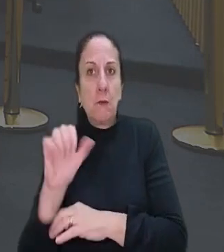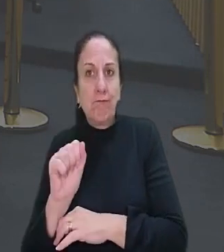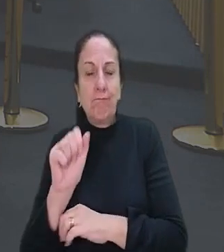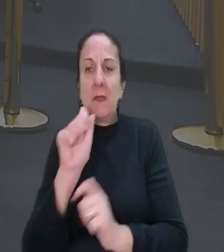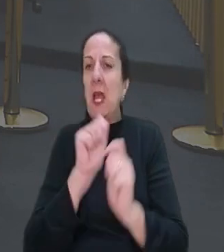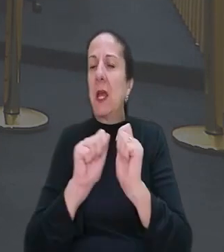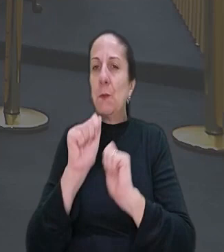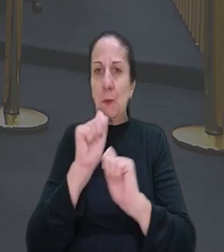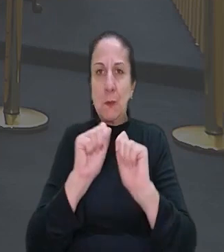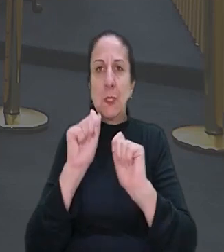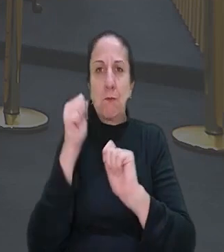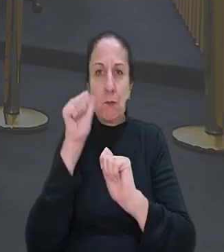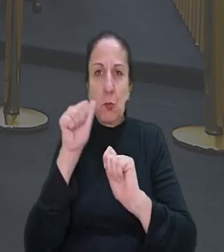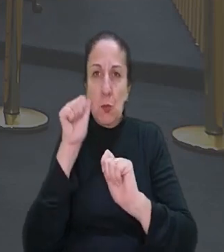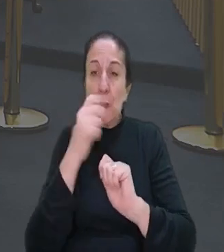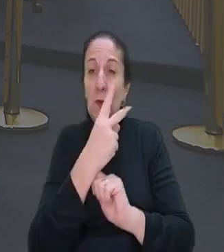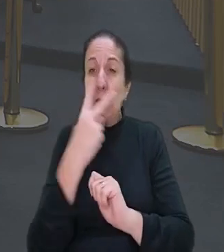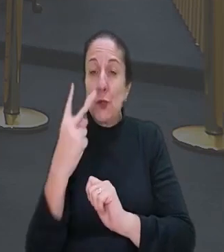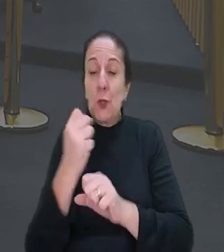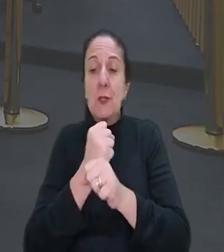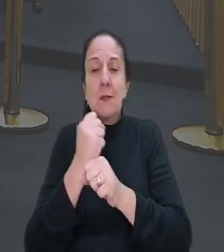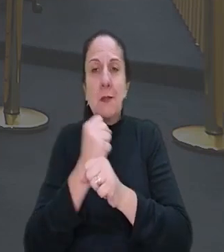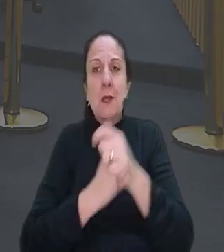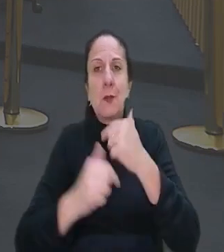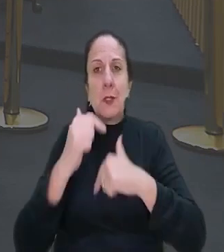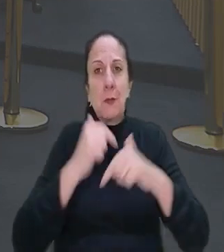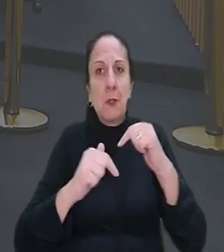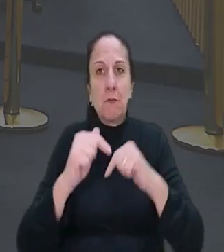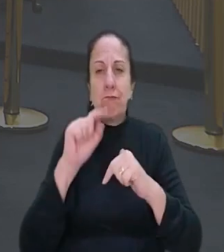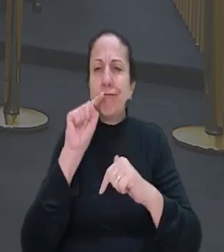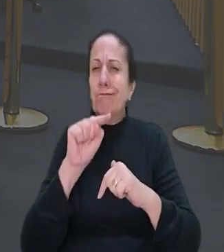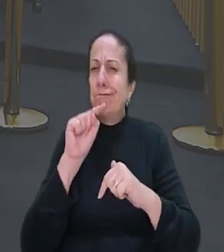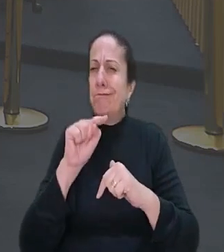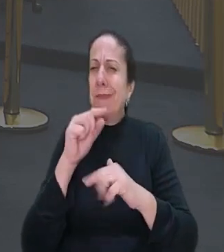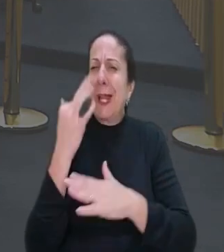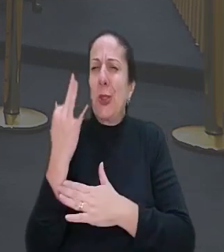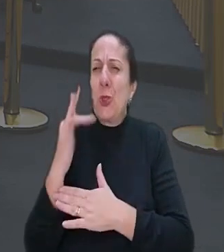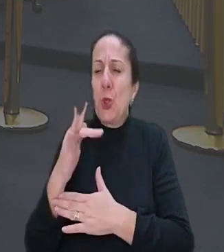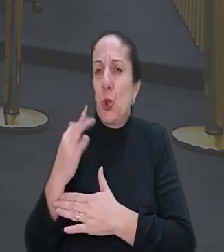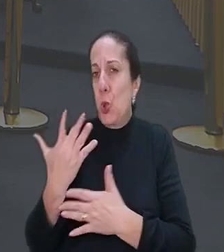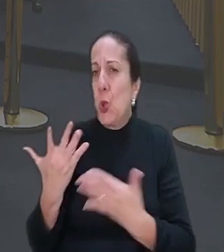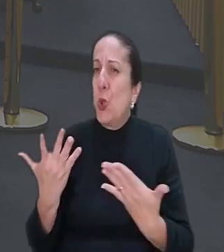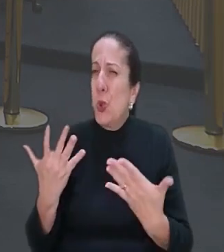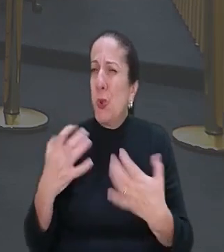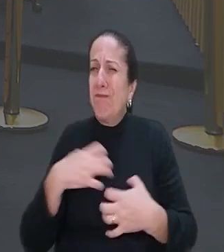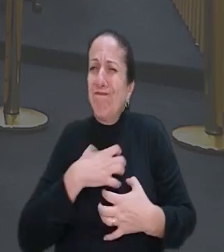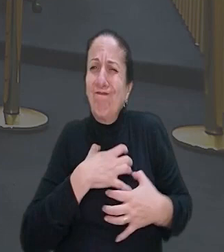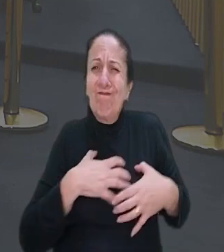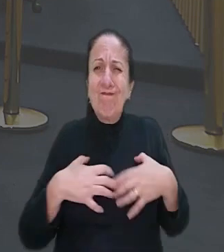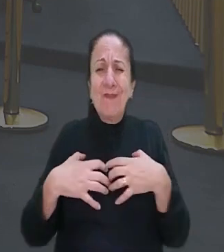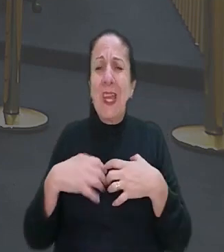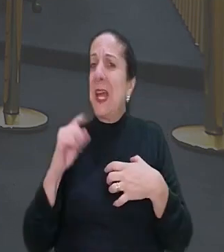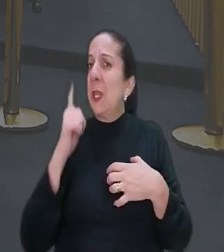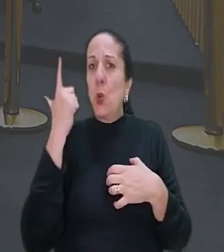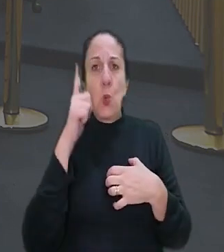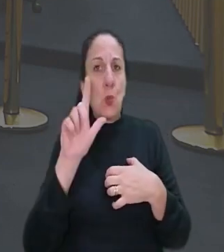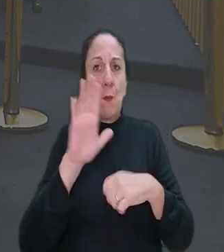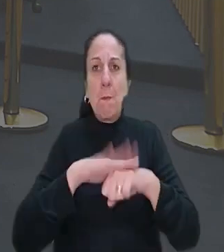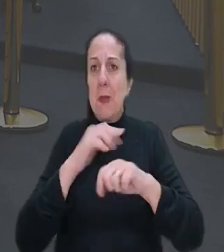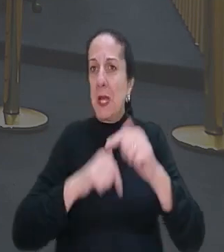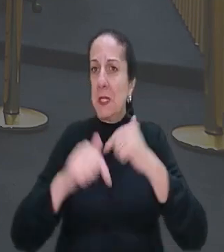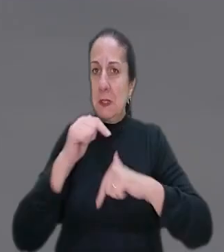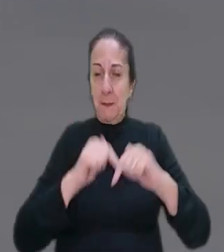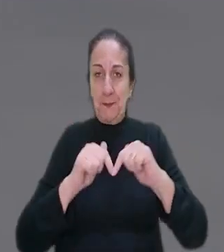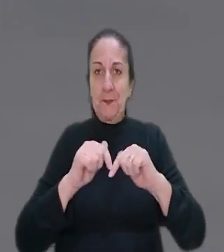administradora, com 22 anos de serviços prestados, disse que o fato lhe causou dor e a impediu de se recolocar no mercado de